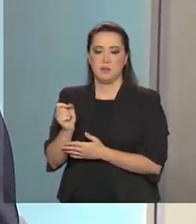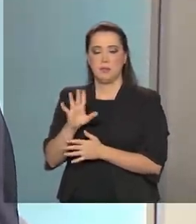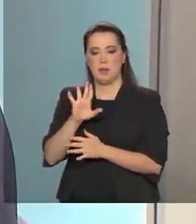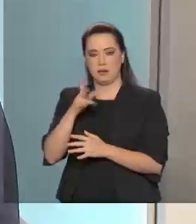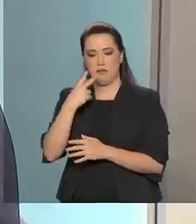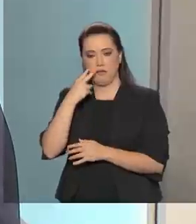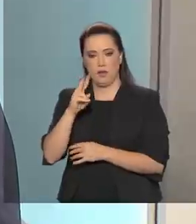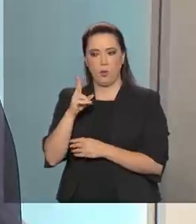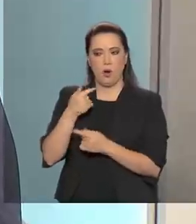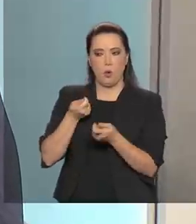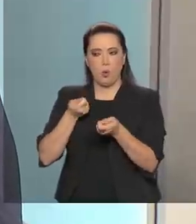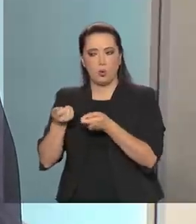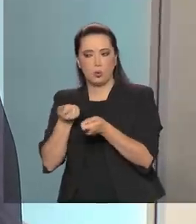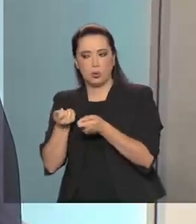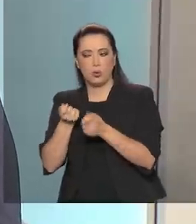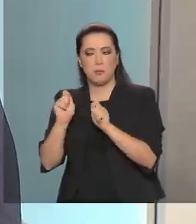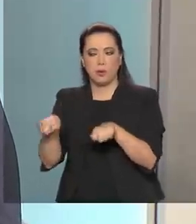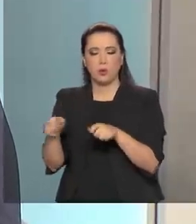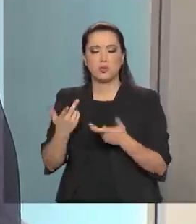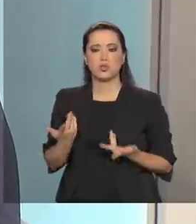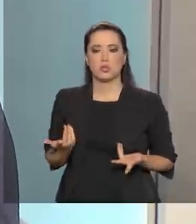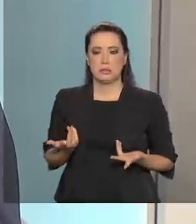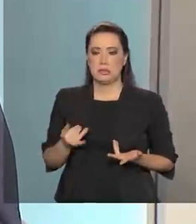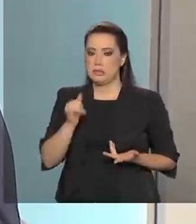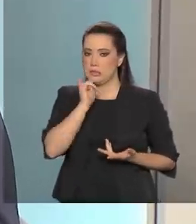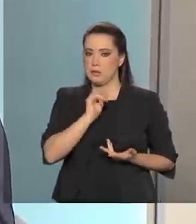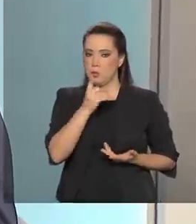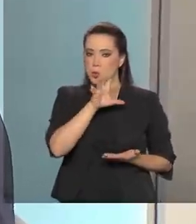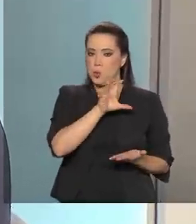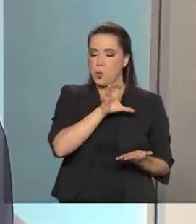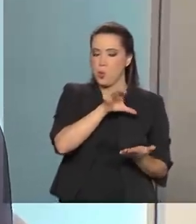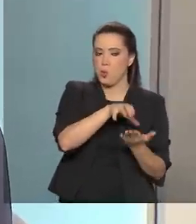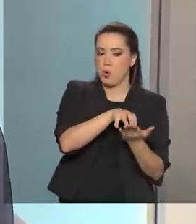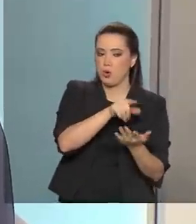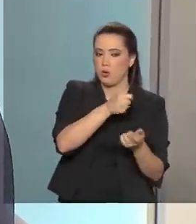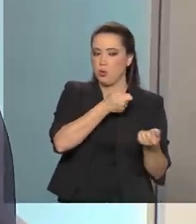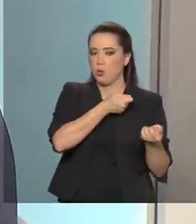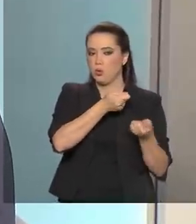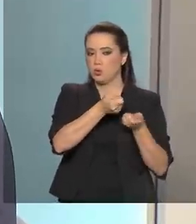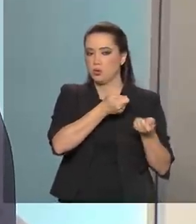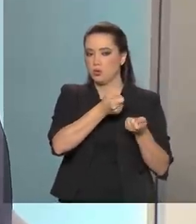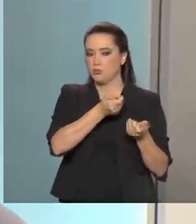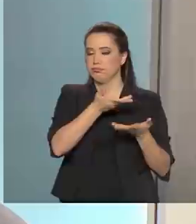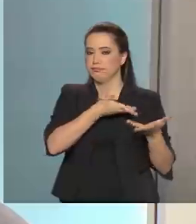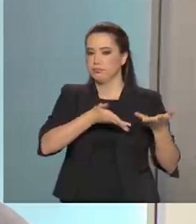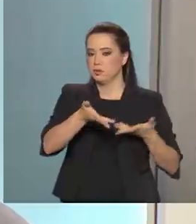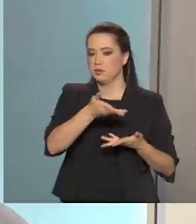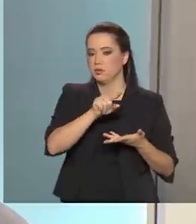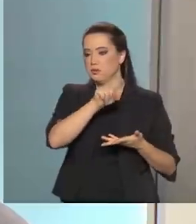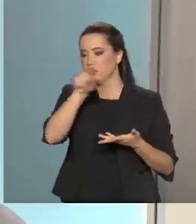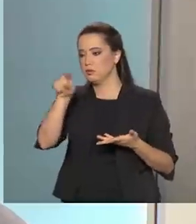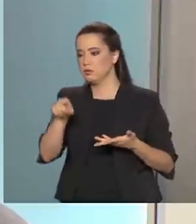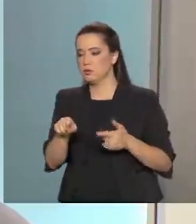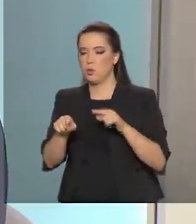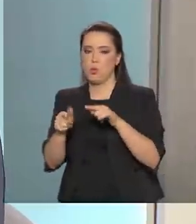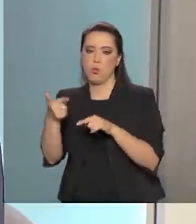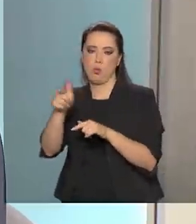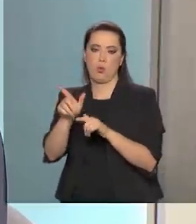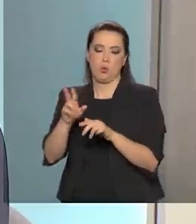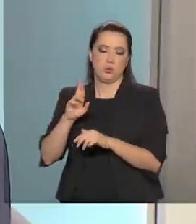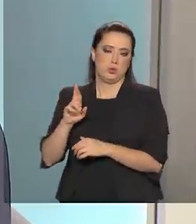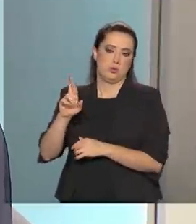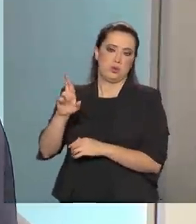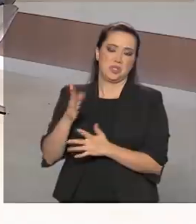limites. Até onde um órgão que trata com o consumidor vai chegar e a partir daí é da